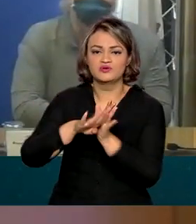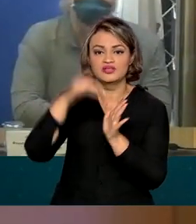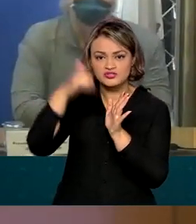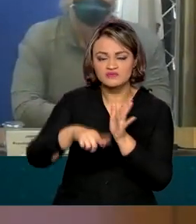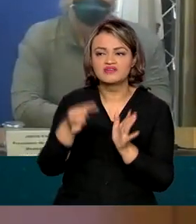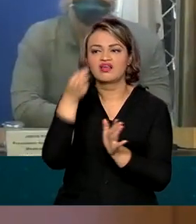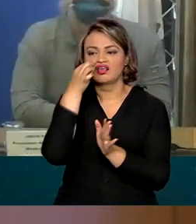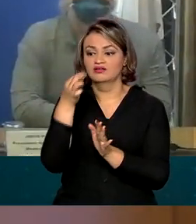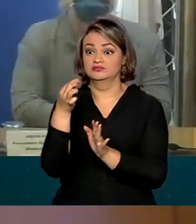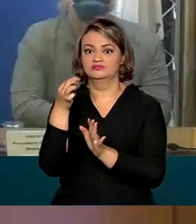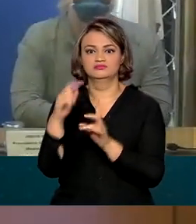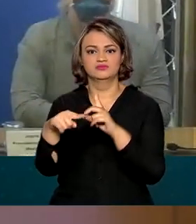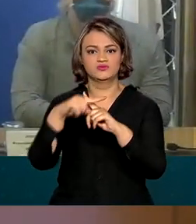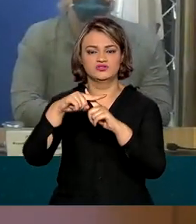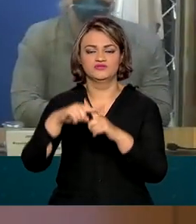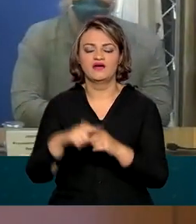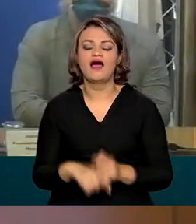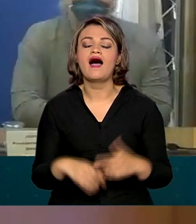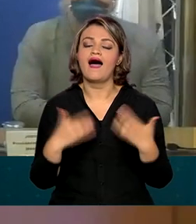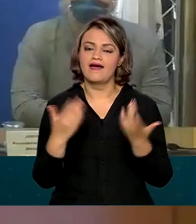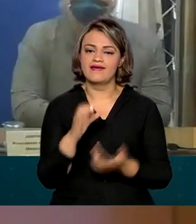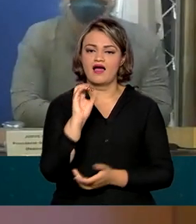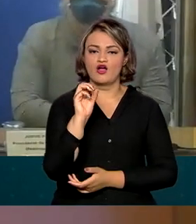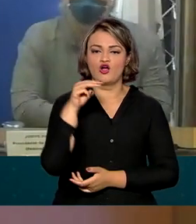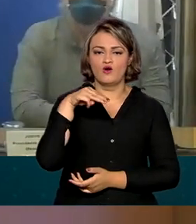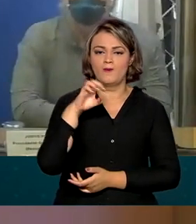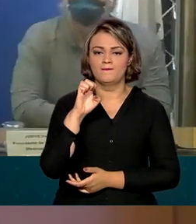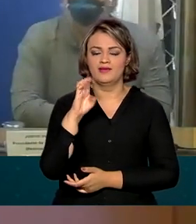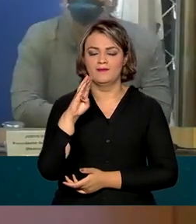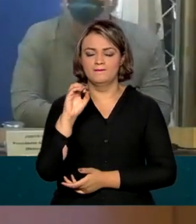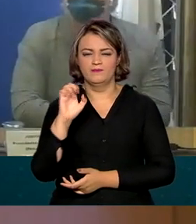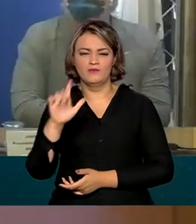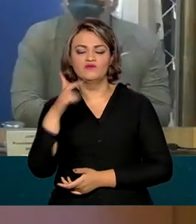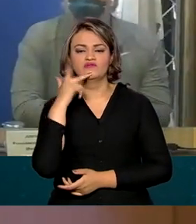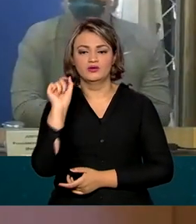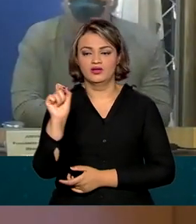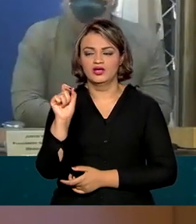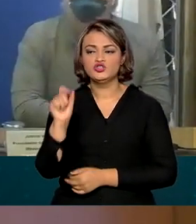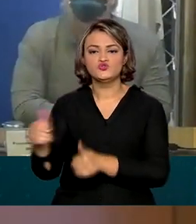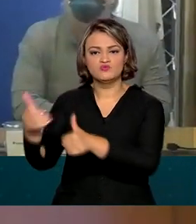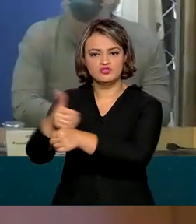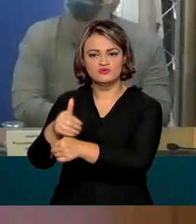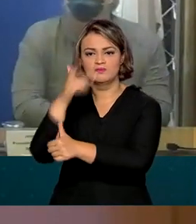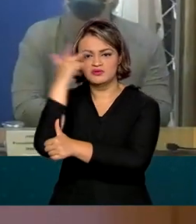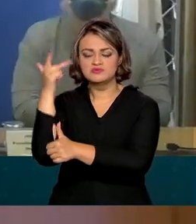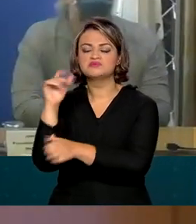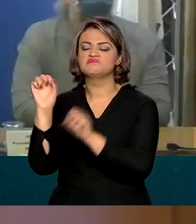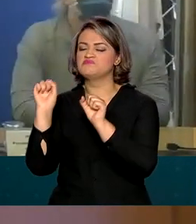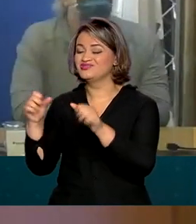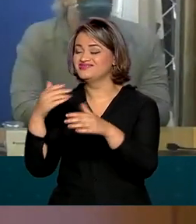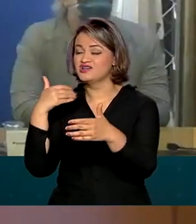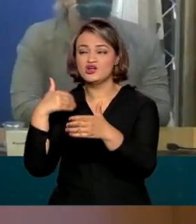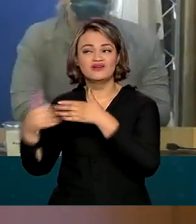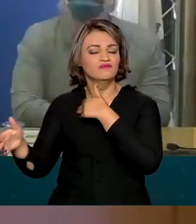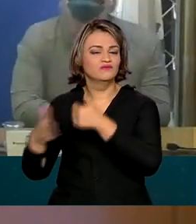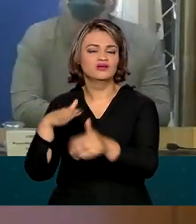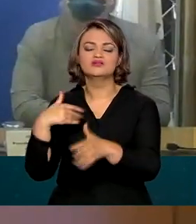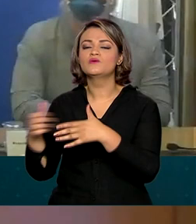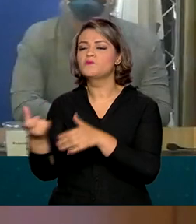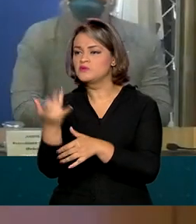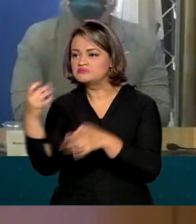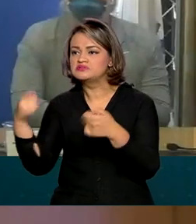essa busca ativa. A Comembol muda o regulamento e permite, a qualquer tempo, que haja a substituição